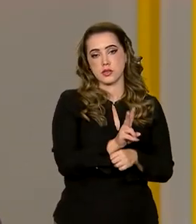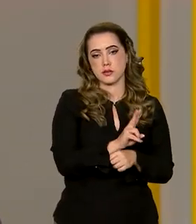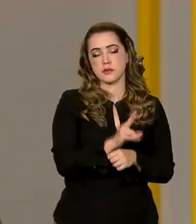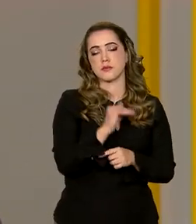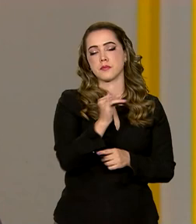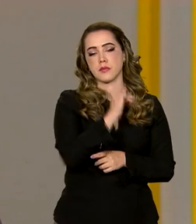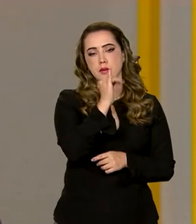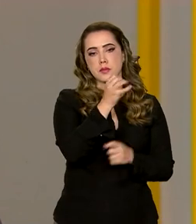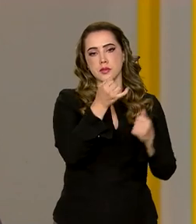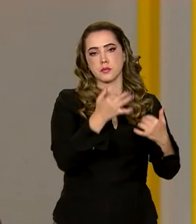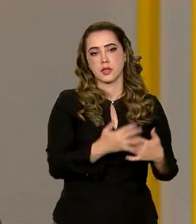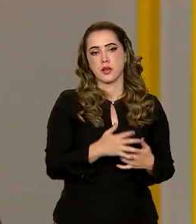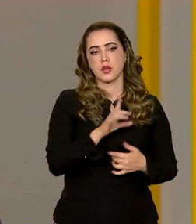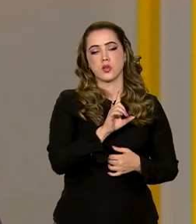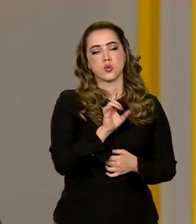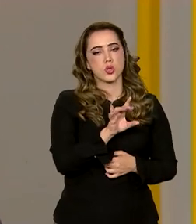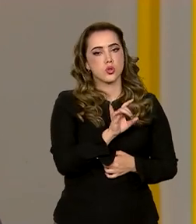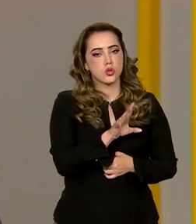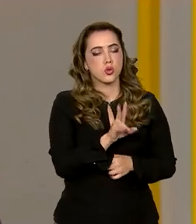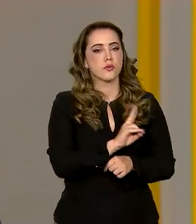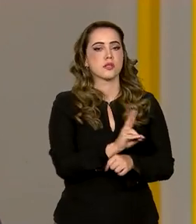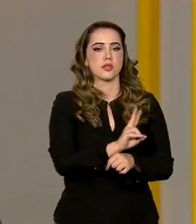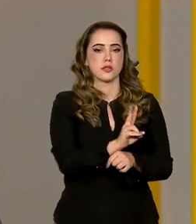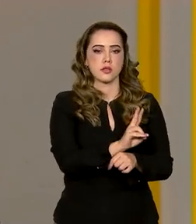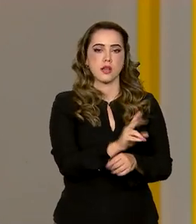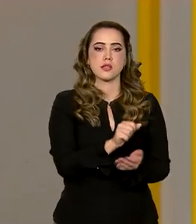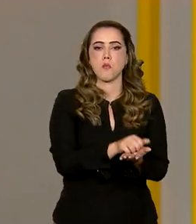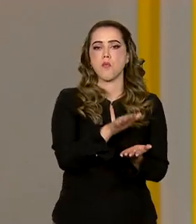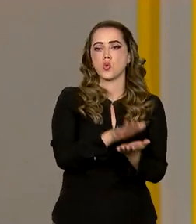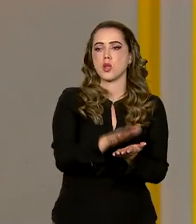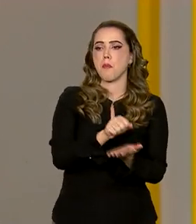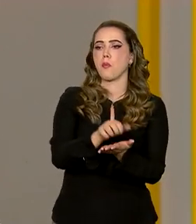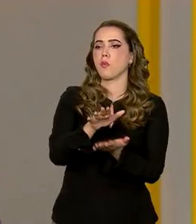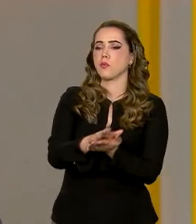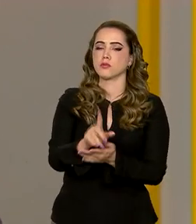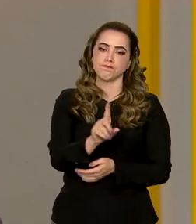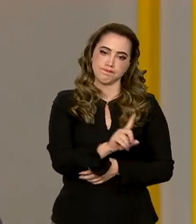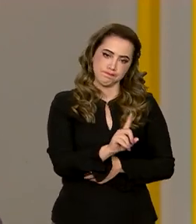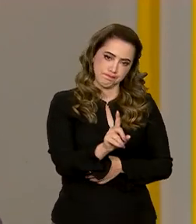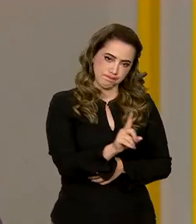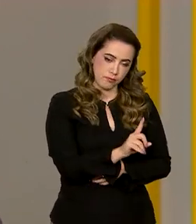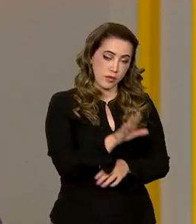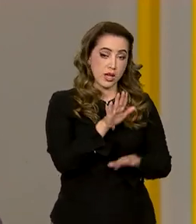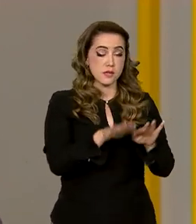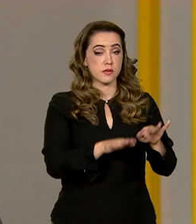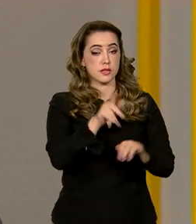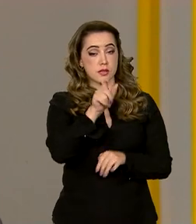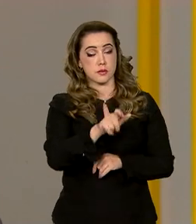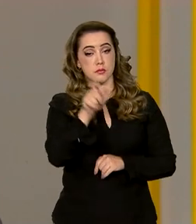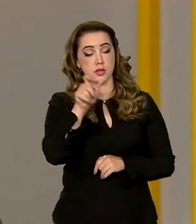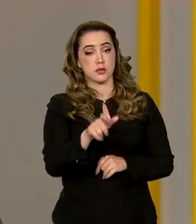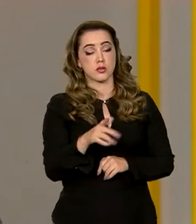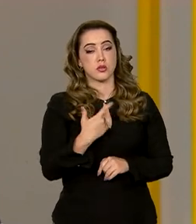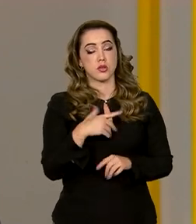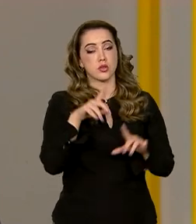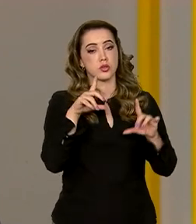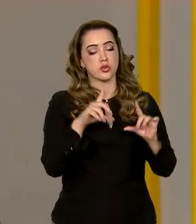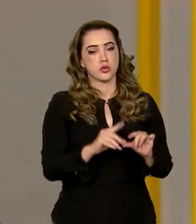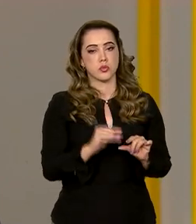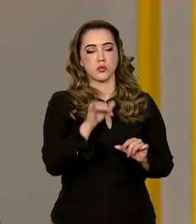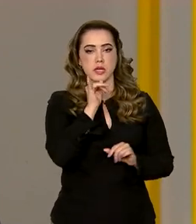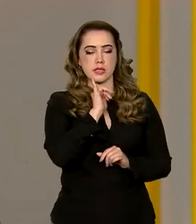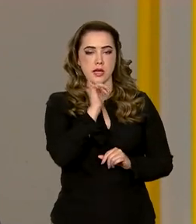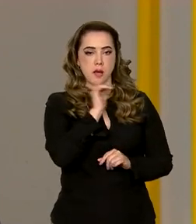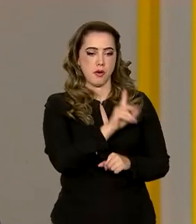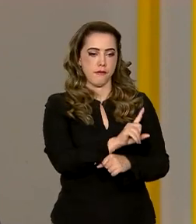mencionar, não é só uma fiscalização no sentido de multa, não é isso. As pessoas, muitas vezes, elas reduzem, por exemplo,